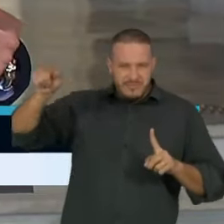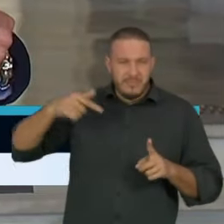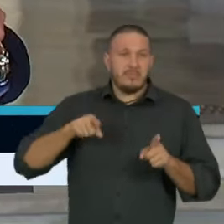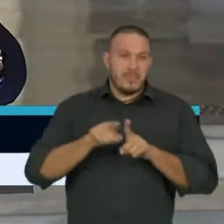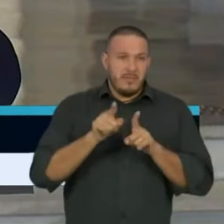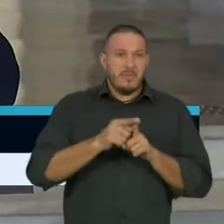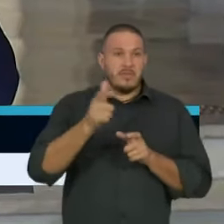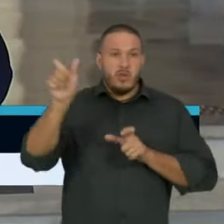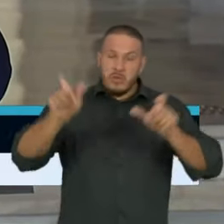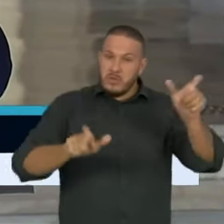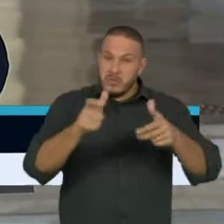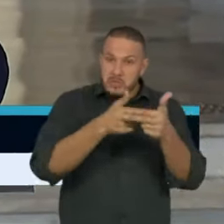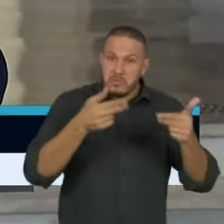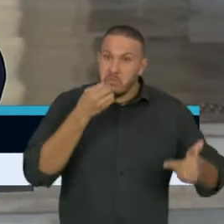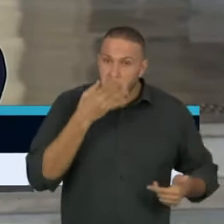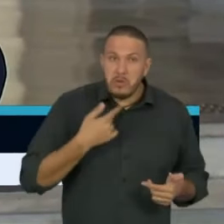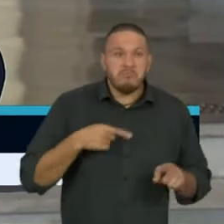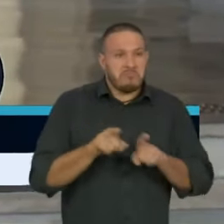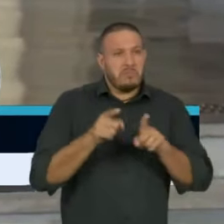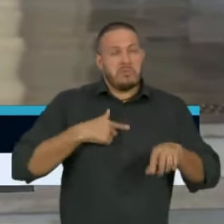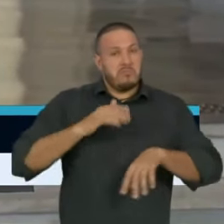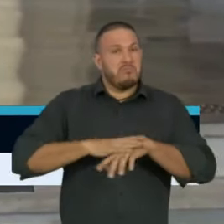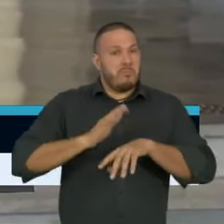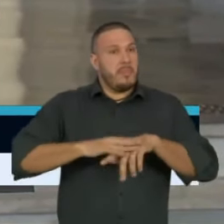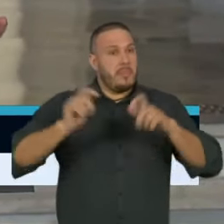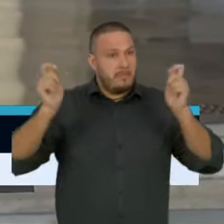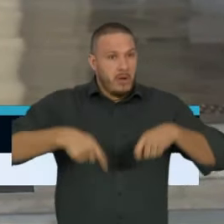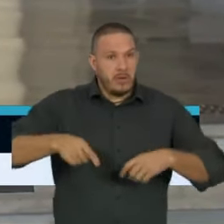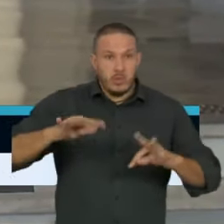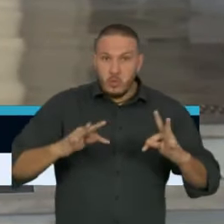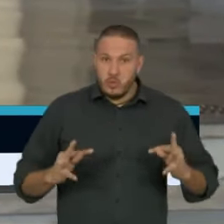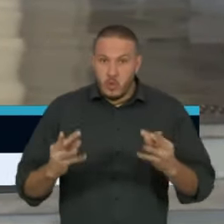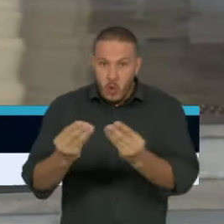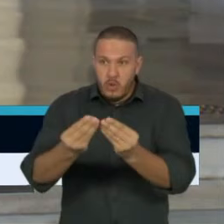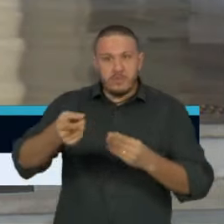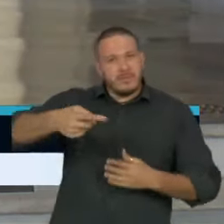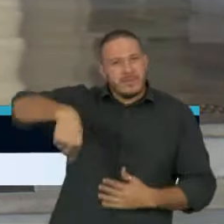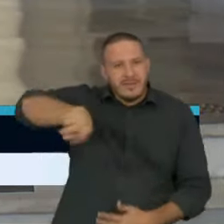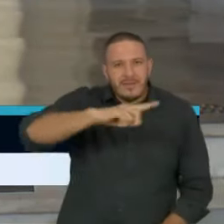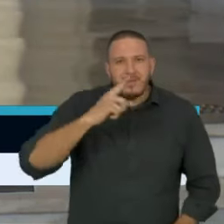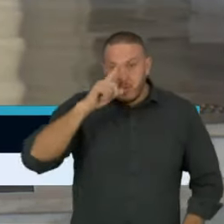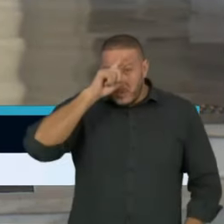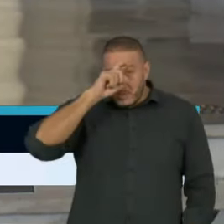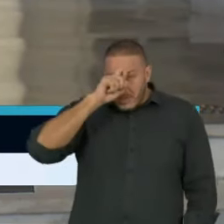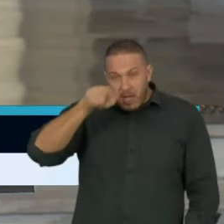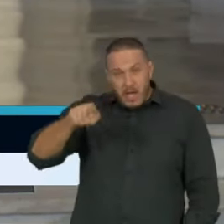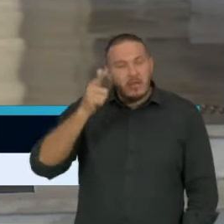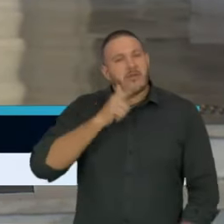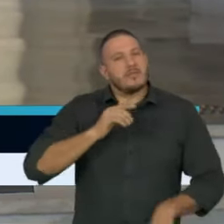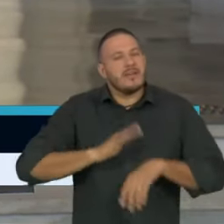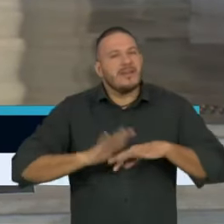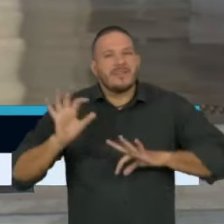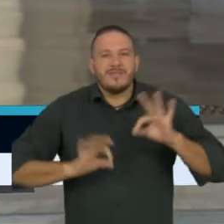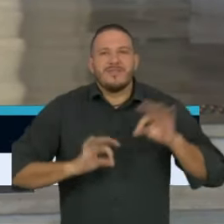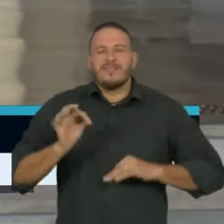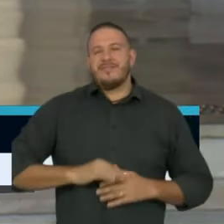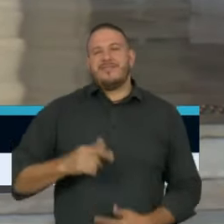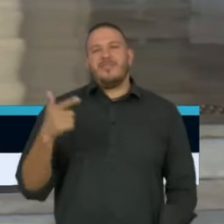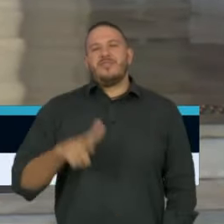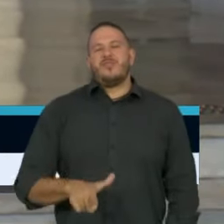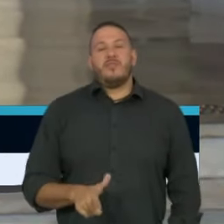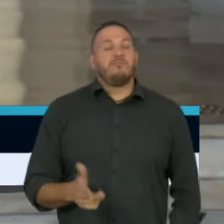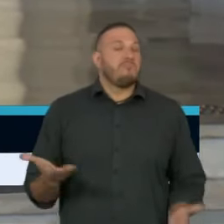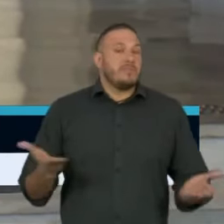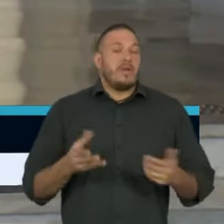vantagens, está possibilitando que os hospitais públicos e privados se reorganizem. Está